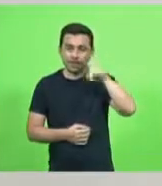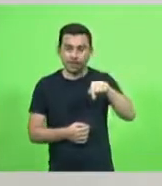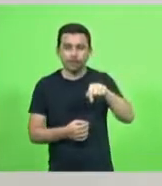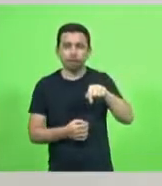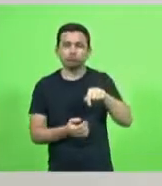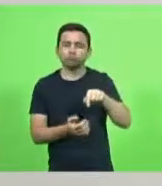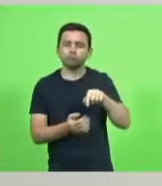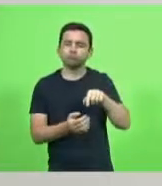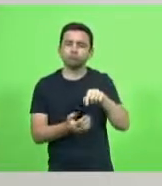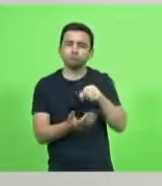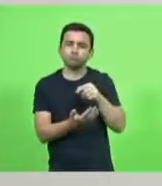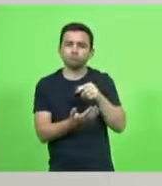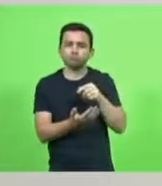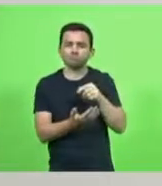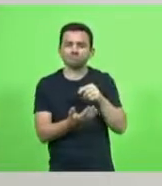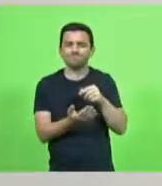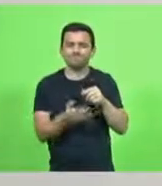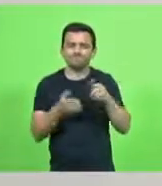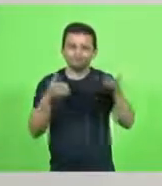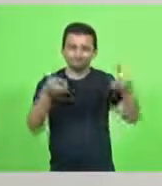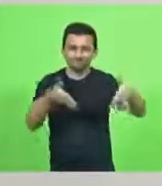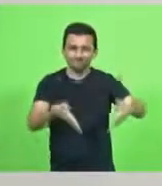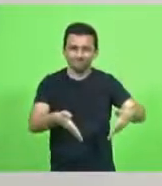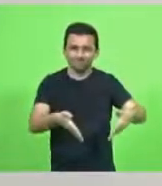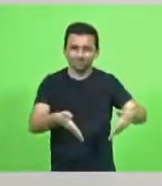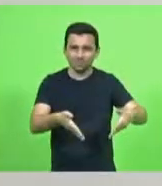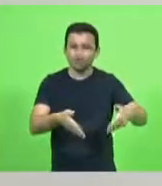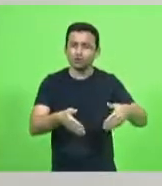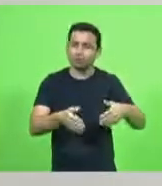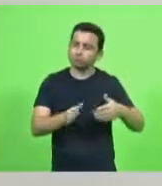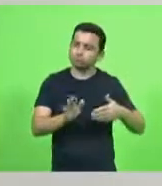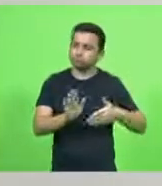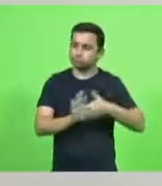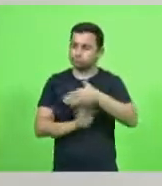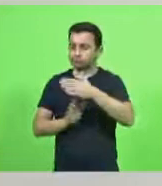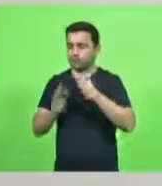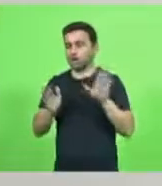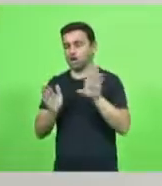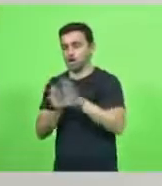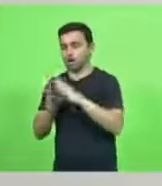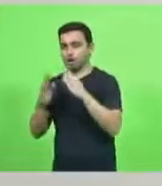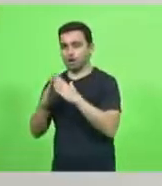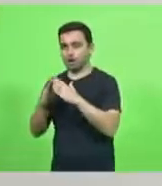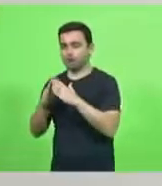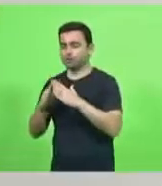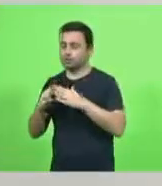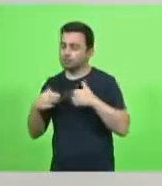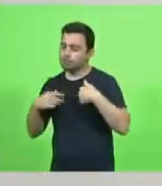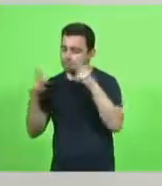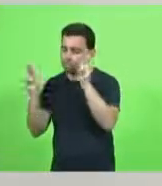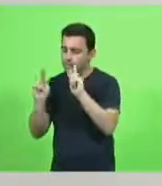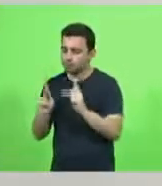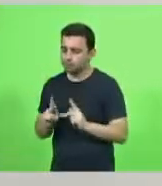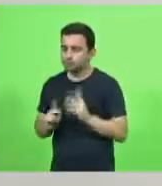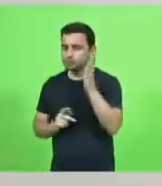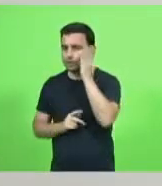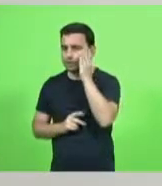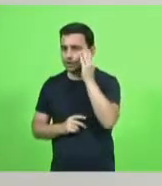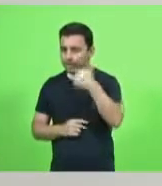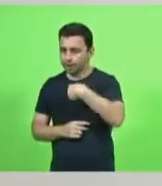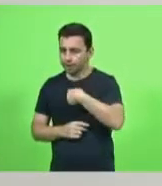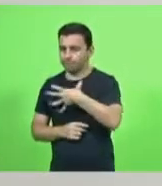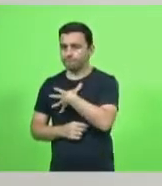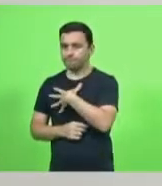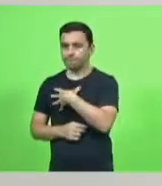eu cheguei em casa numa paz tão grande por saber que eu como filho